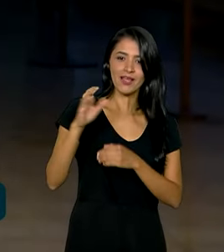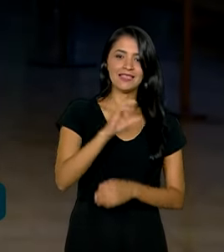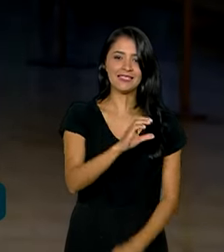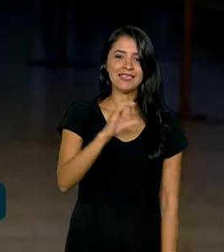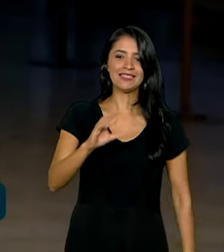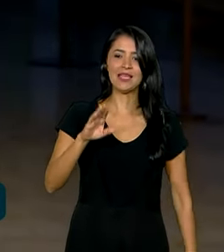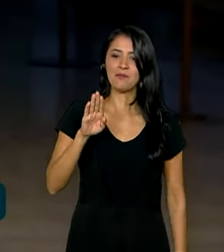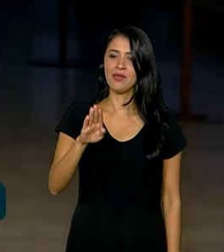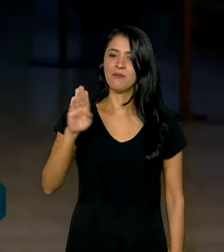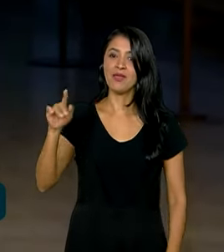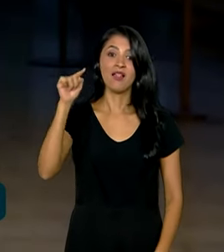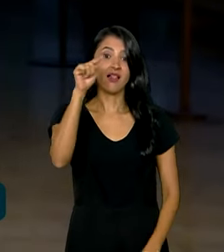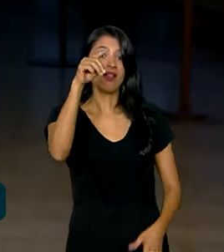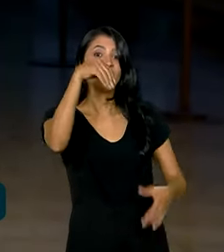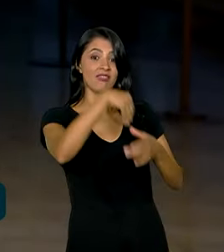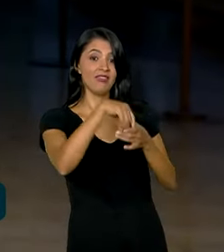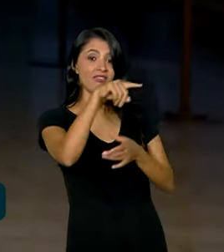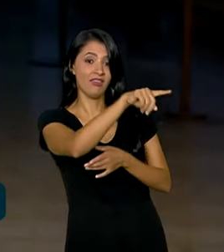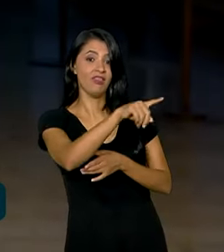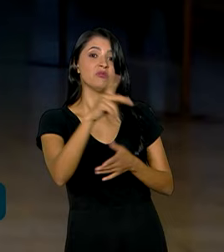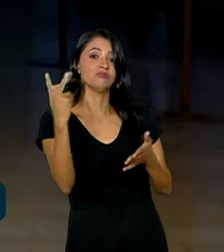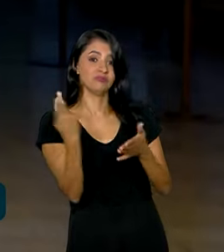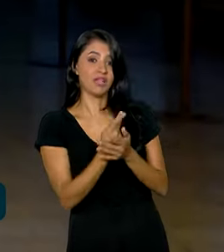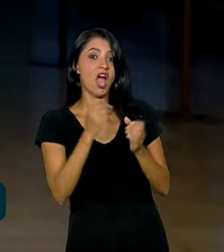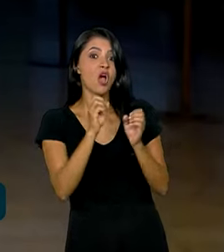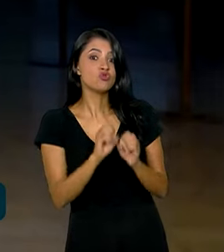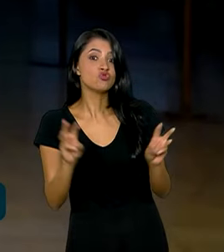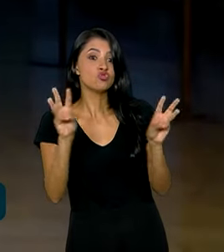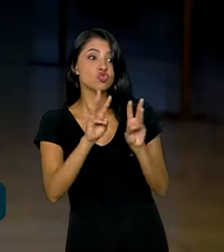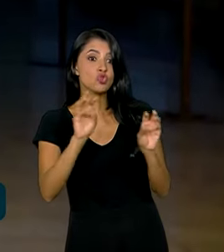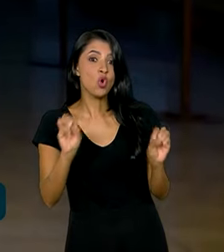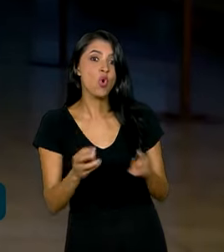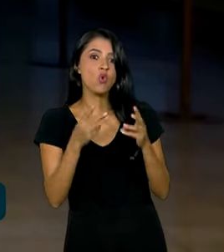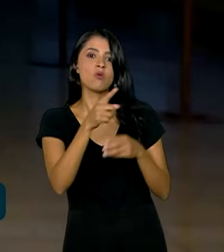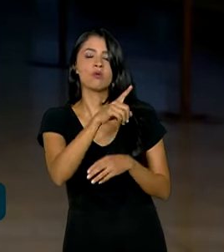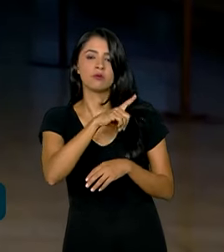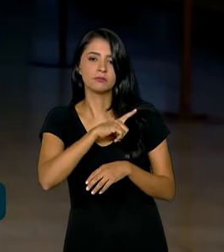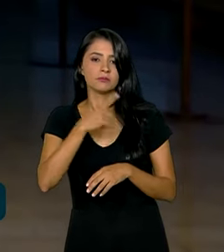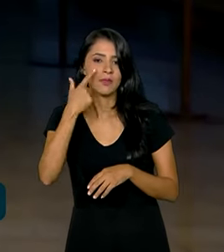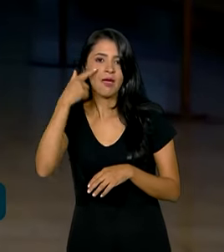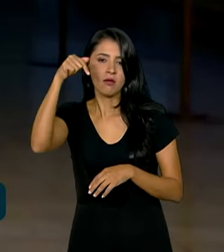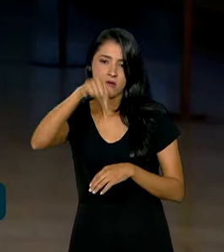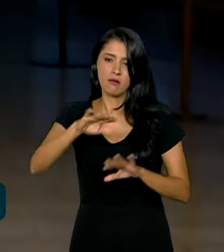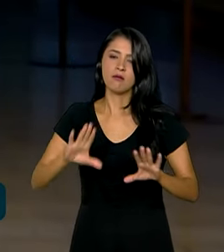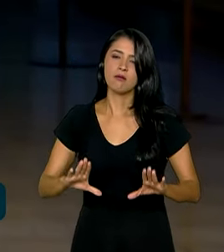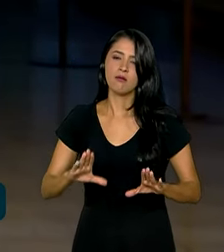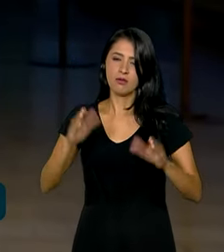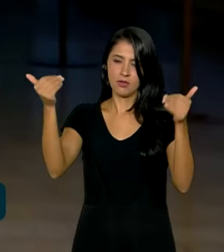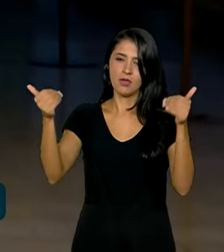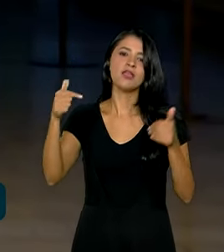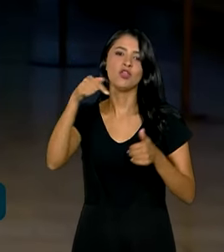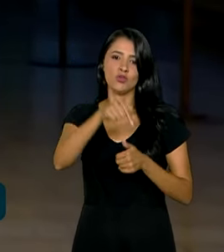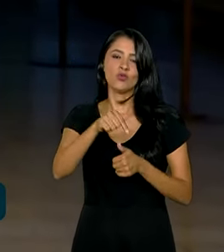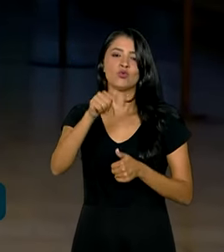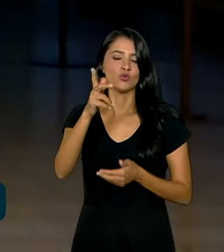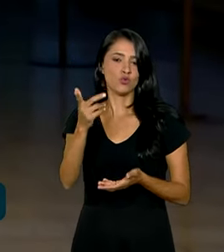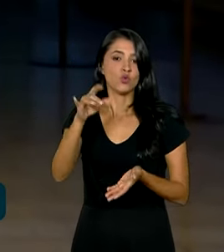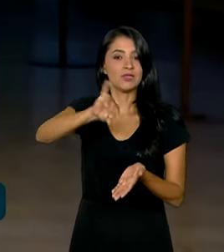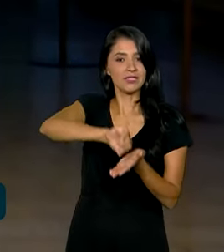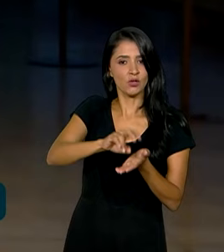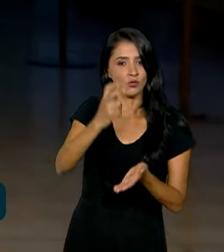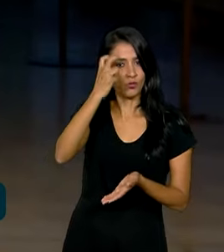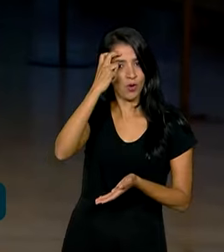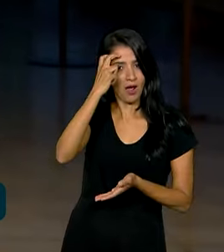porque lá dentro ainda está rolando aí esse show. E olha, a cerimônia aqui no Centro Cultural do Banco do Brasil faz parte das